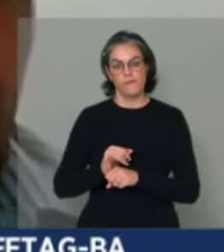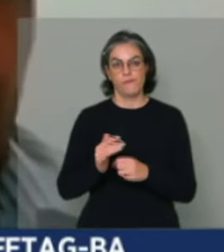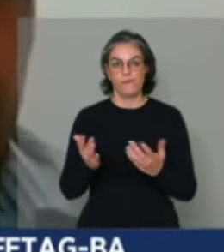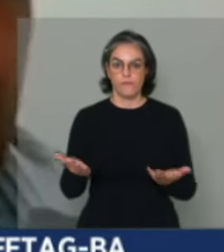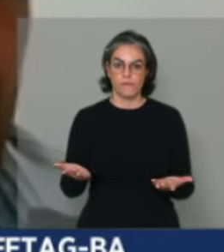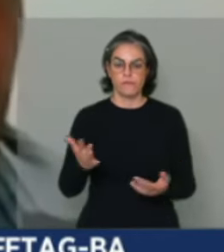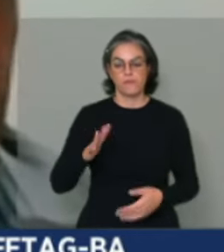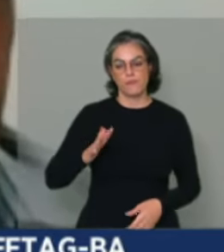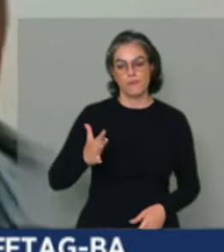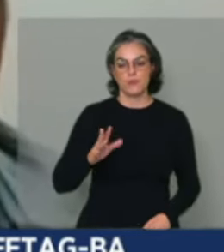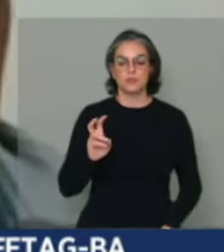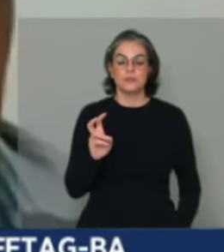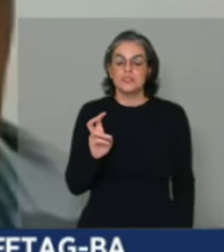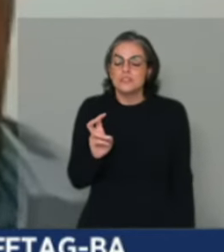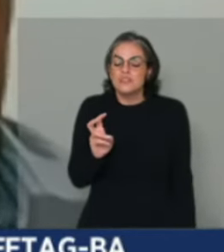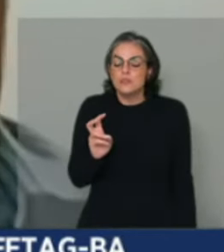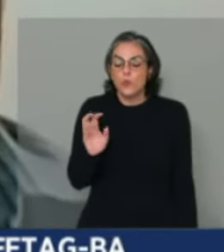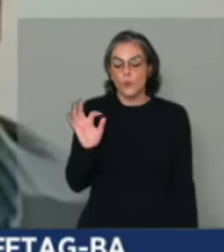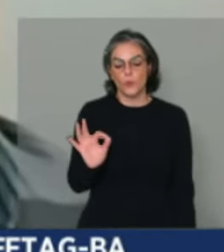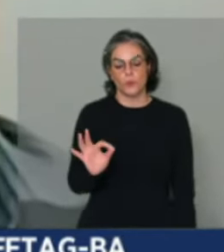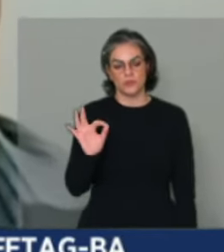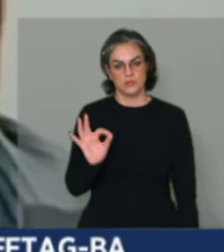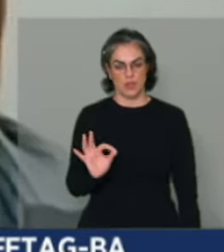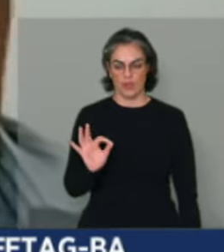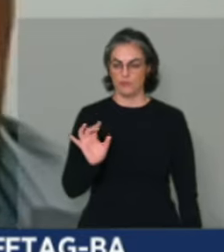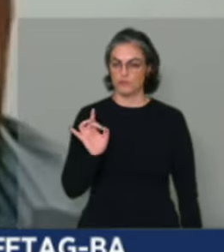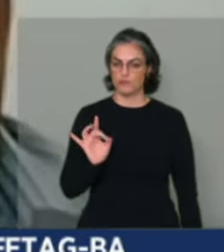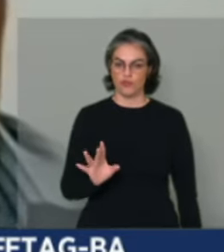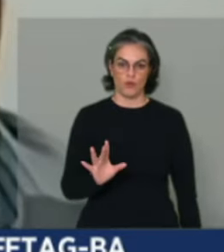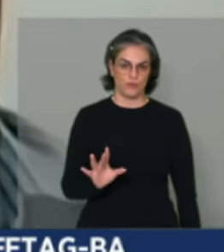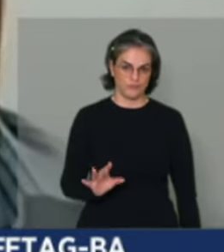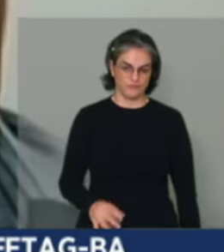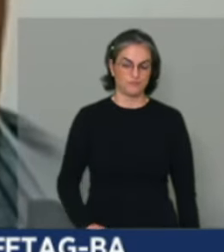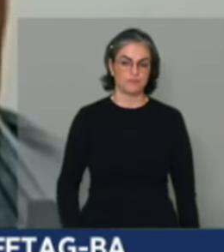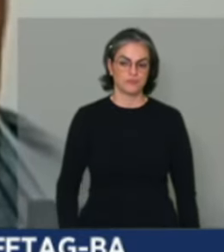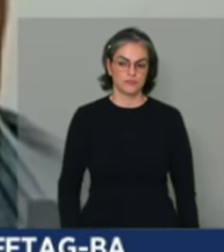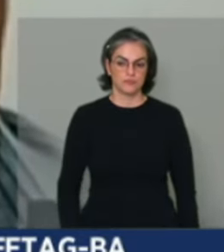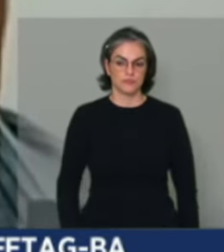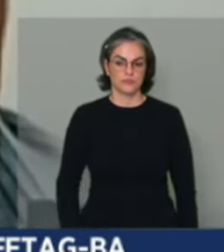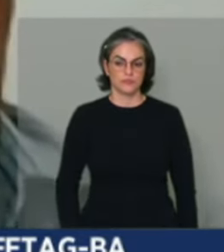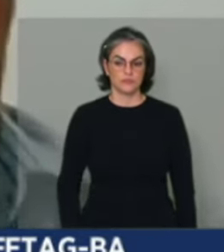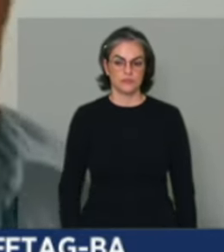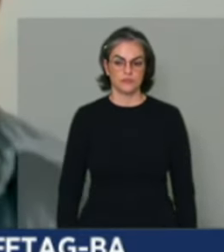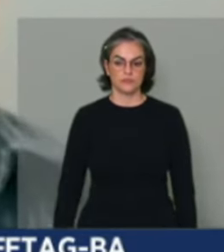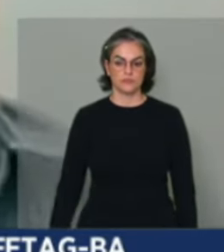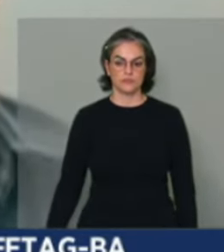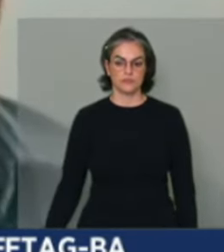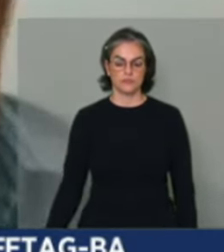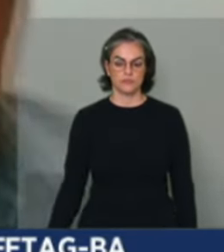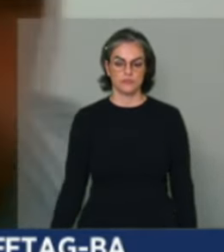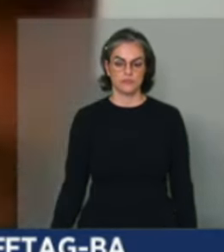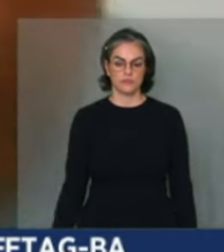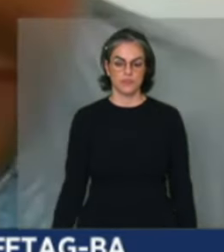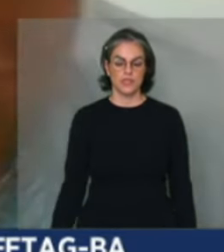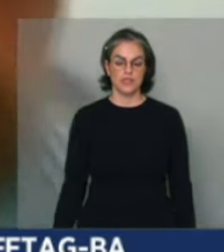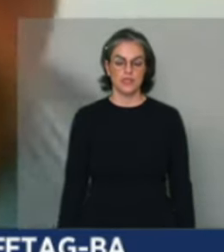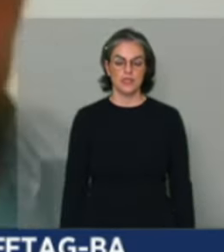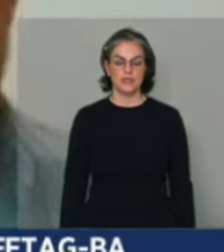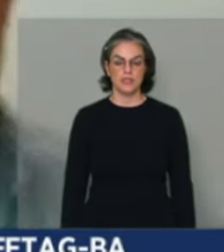aproximadamente 5% das unidades da produção agrária da Bahia.